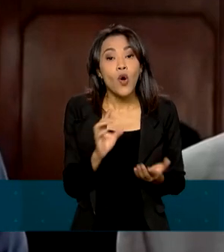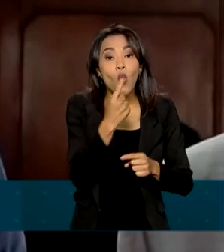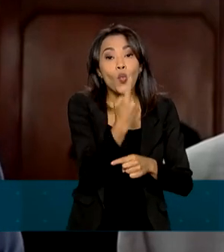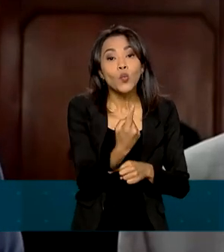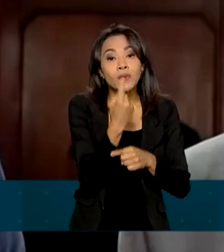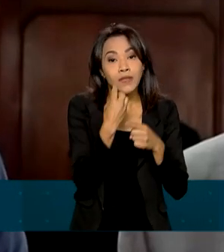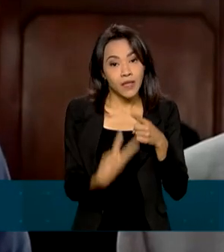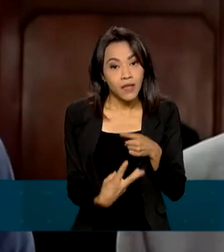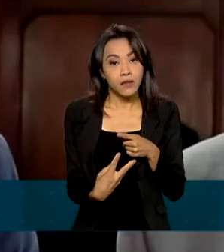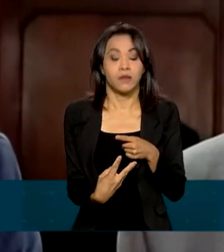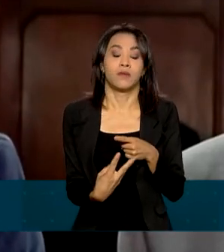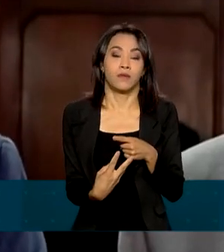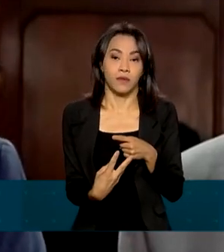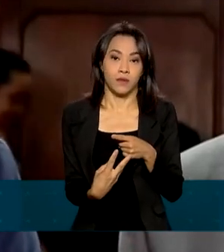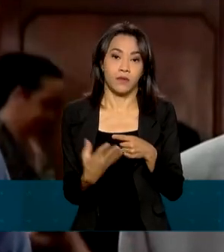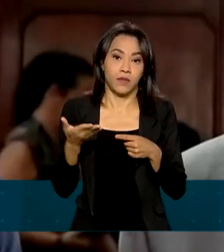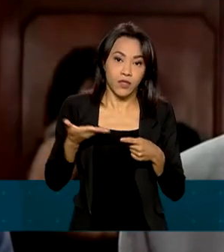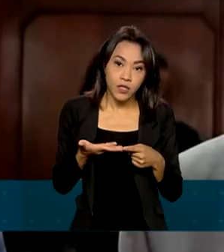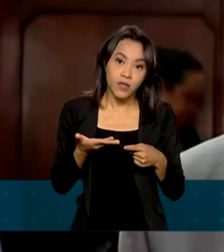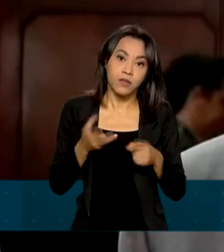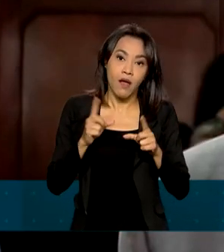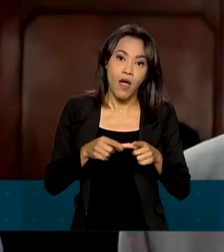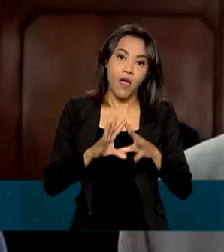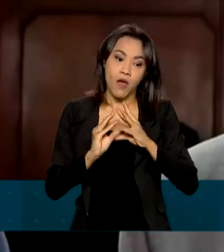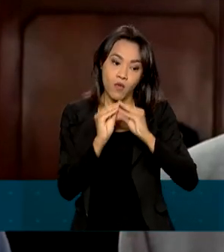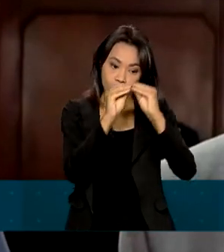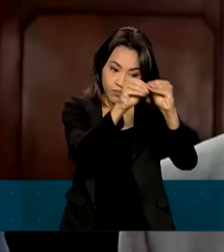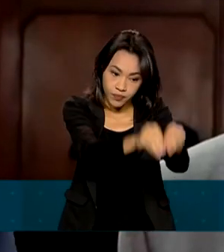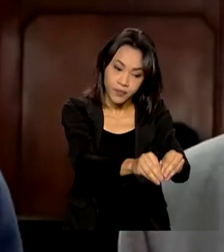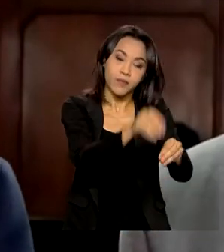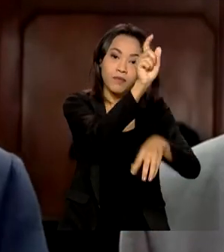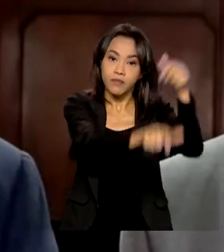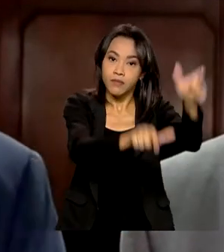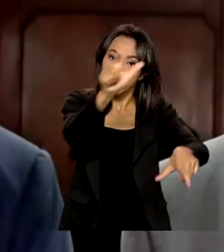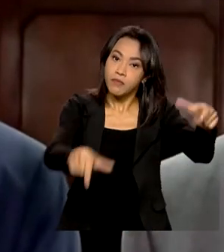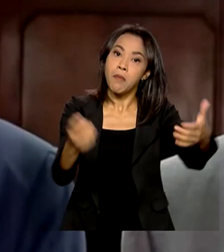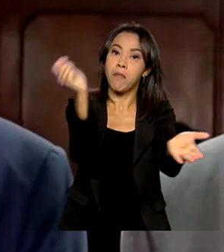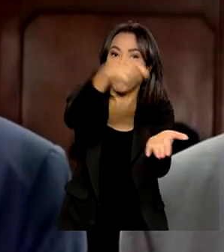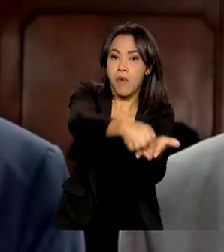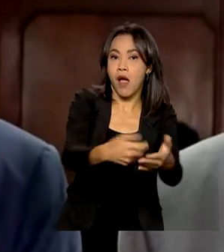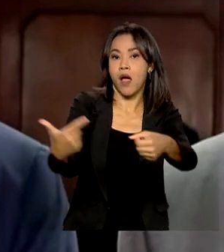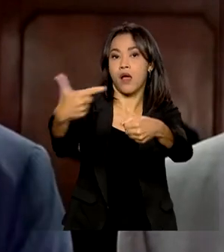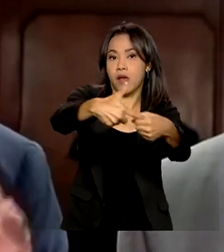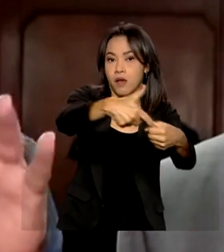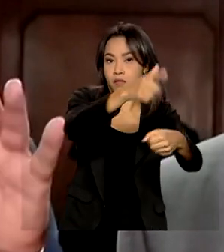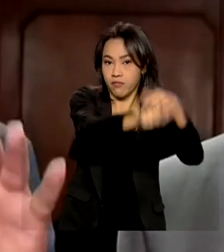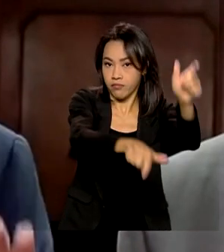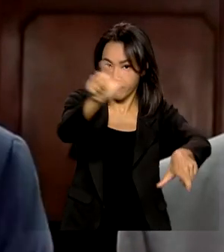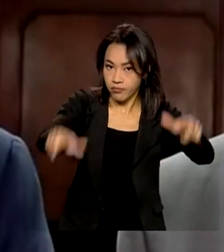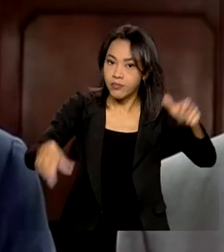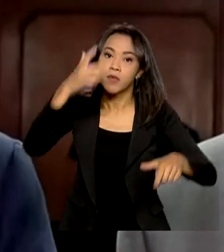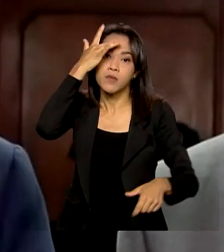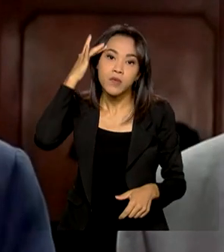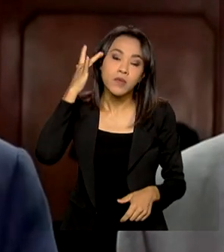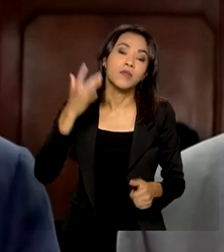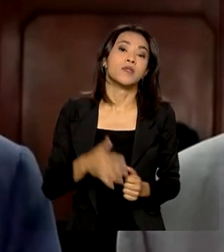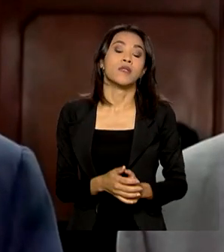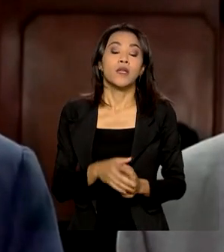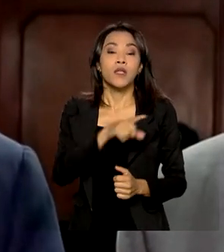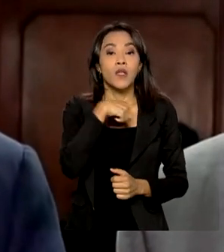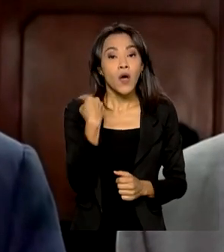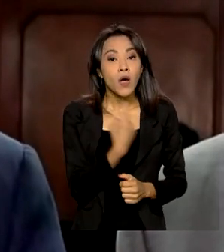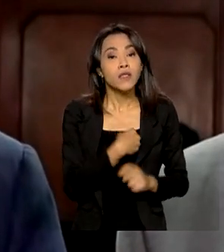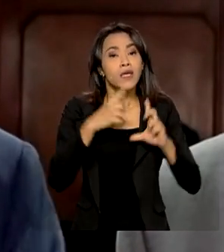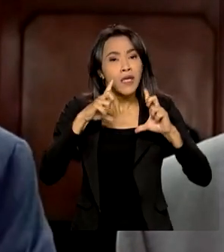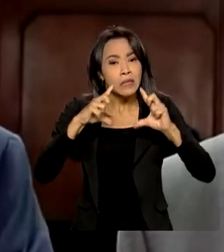terço desse impacto é transferido para o consumidor brasileiro. Como disse o ministro Bento, nós atenuamos bastante